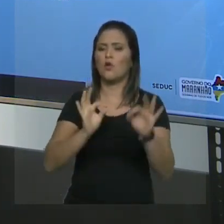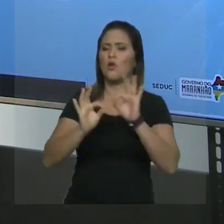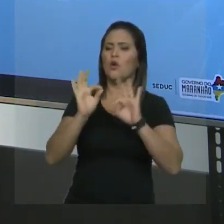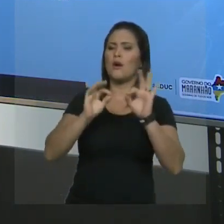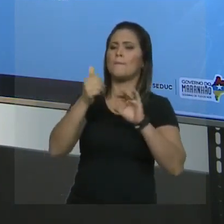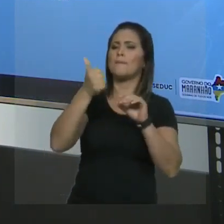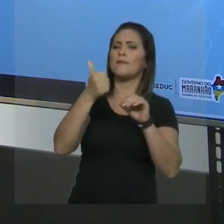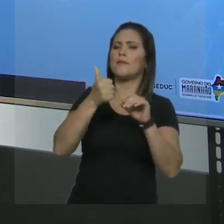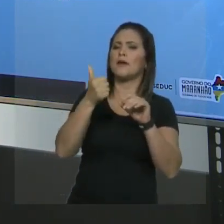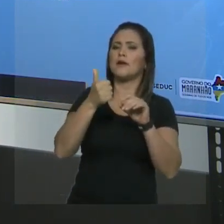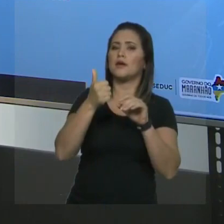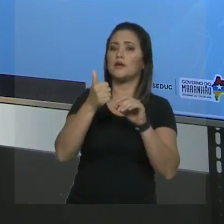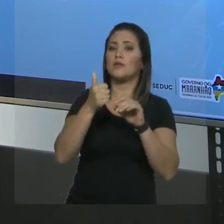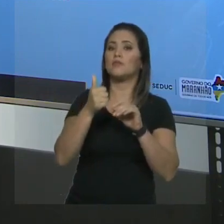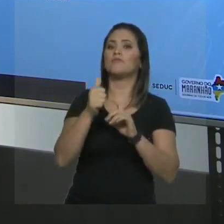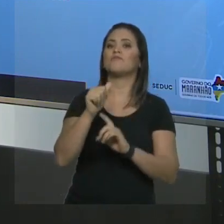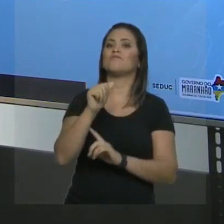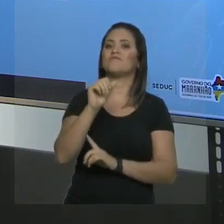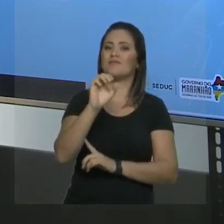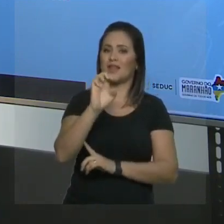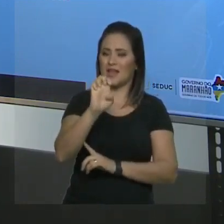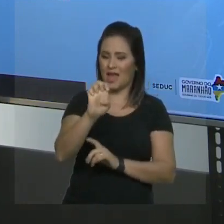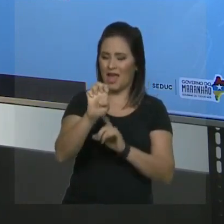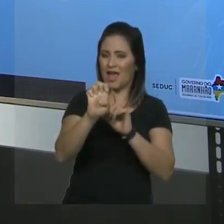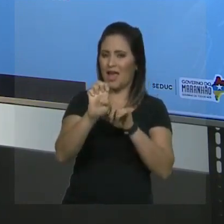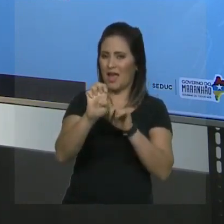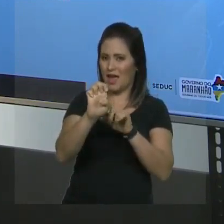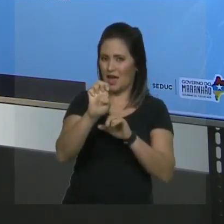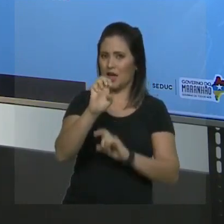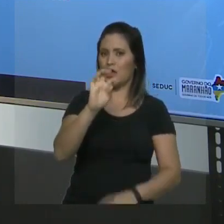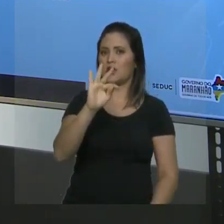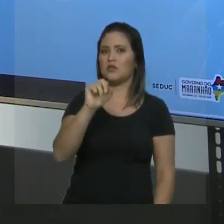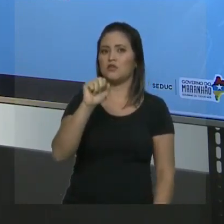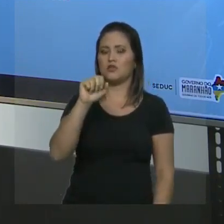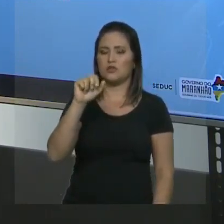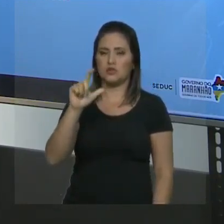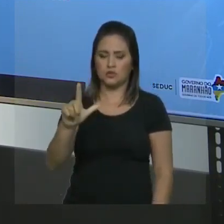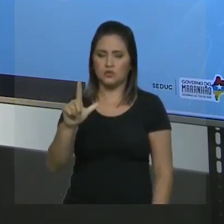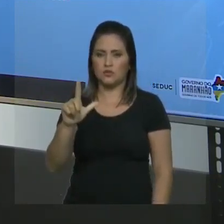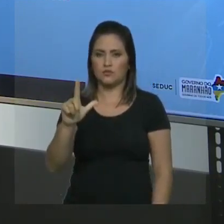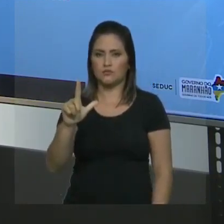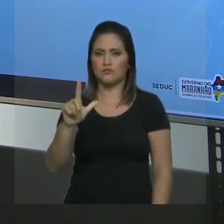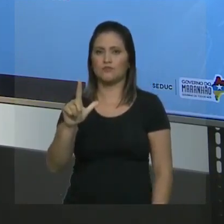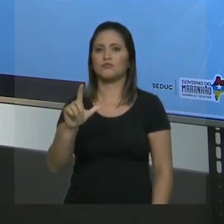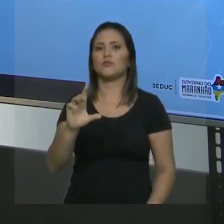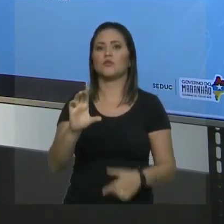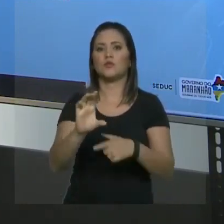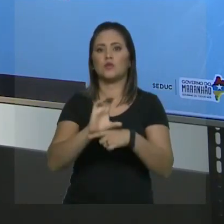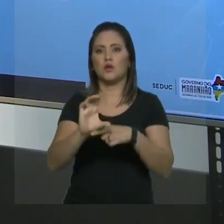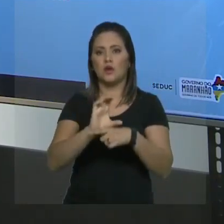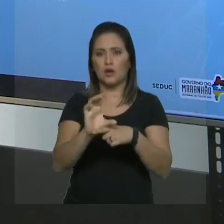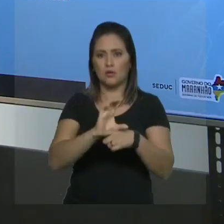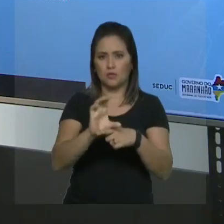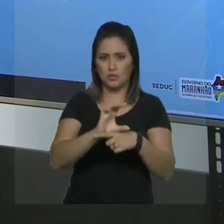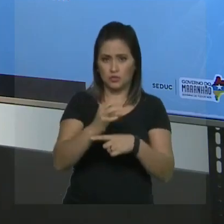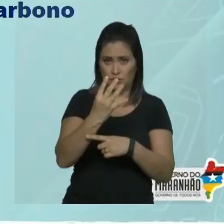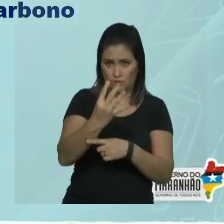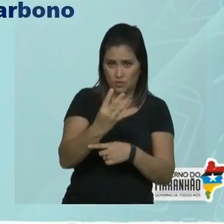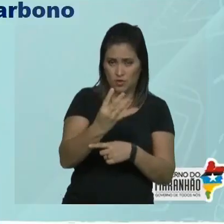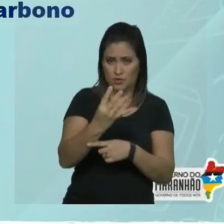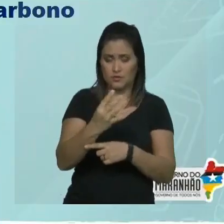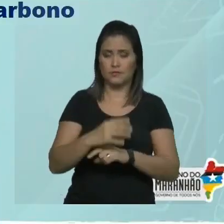tem um etil, no carbono três tem um metil, ok? Os radicais seguindo a ordem alfabética.